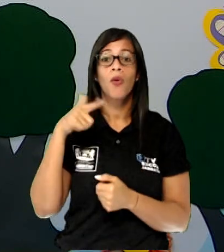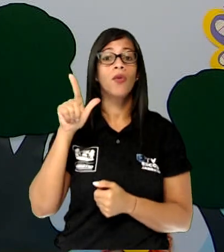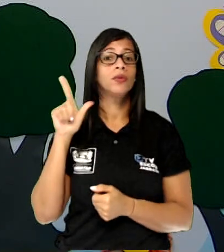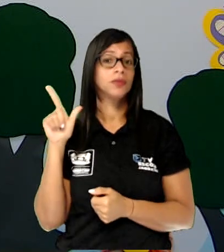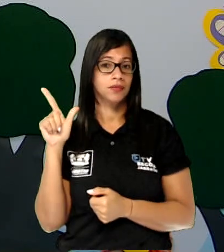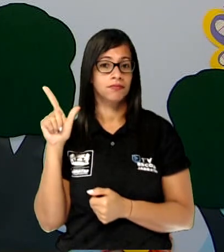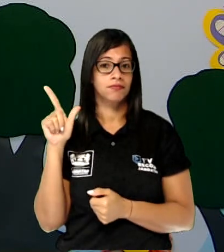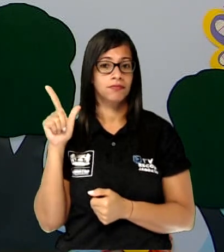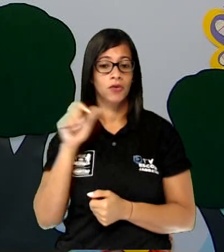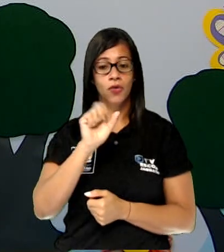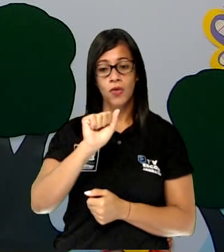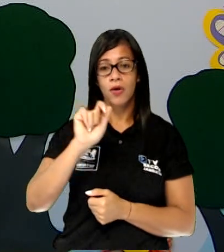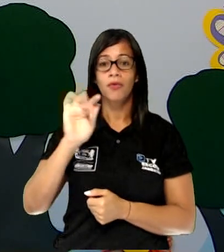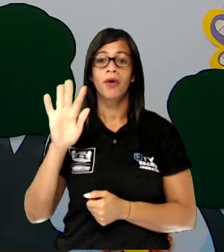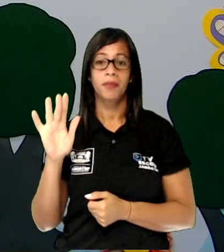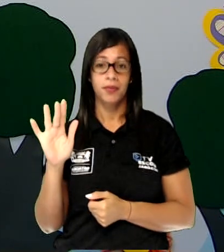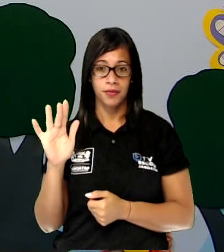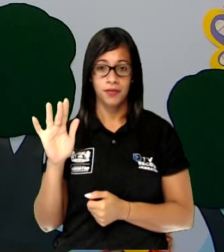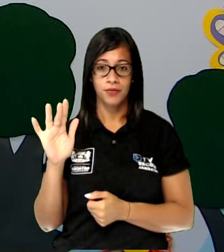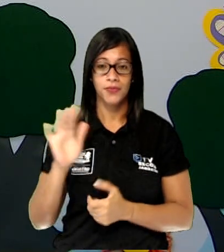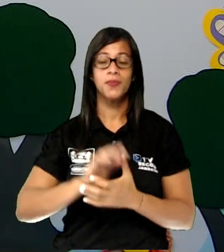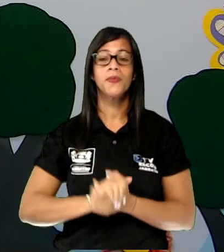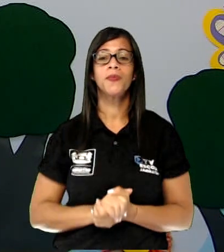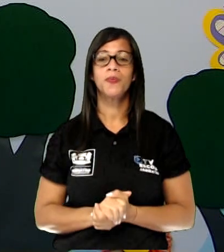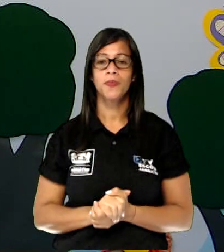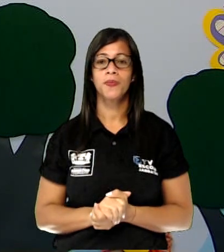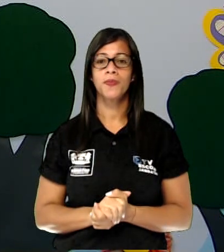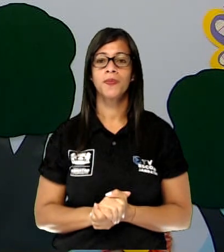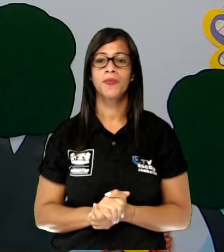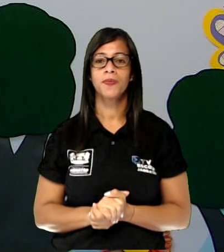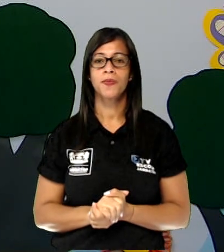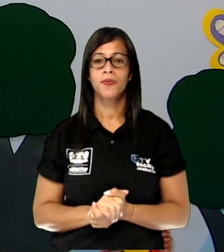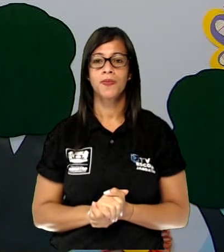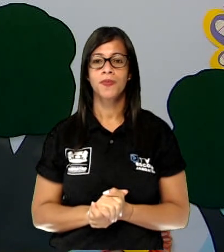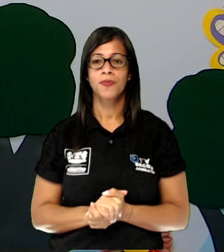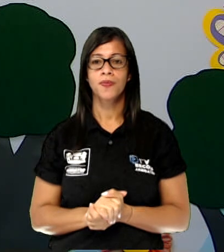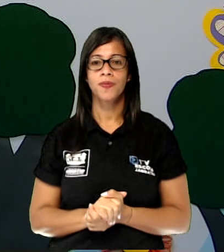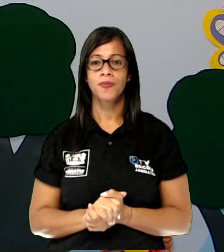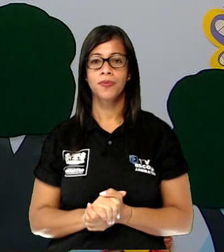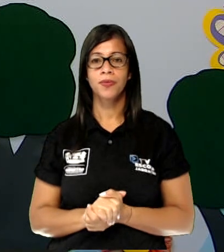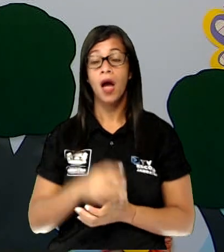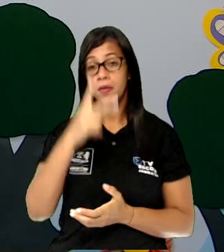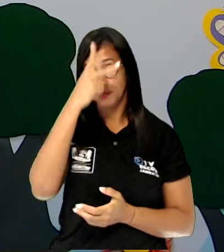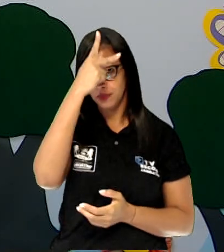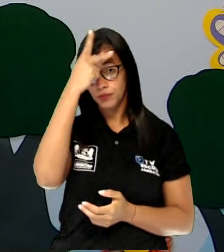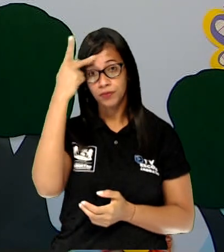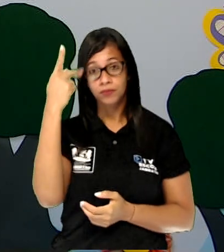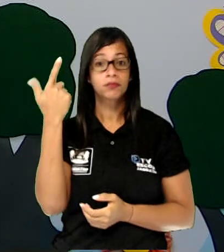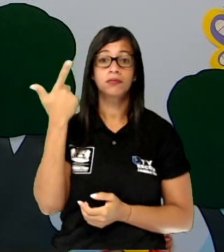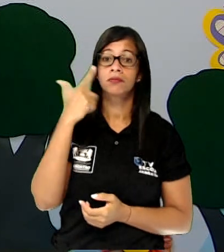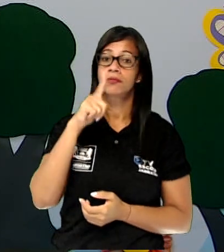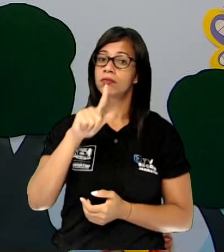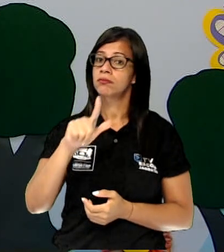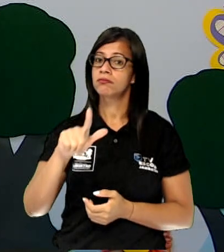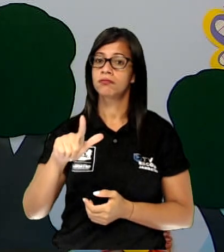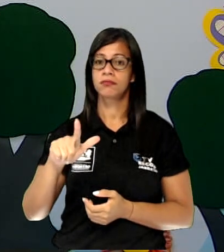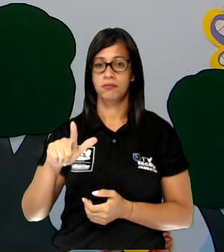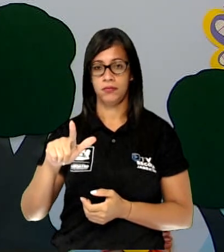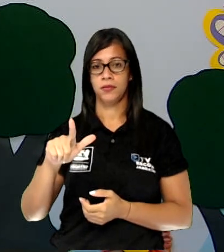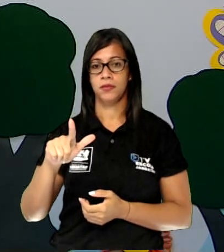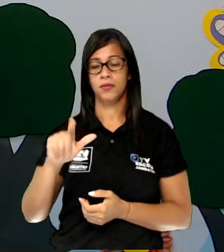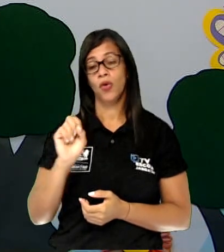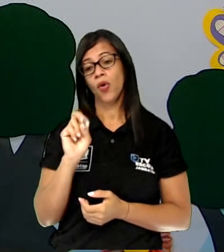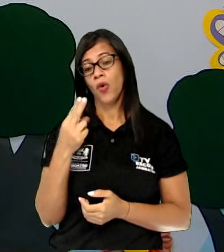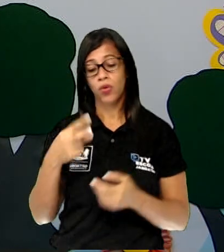caderno Turbine o Conhecimento. Quem não conseguiu adquirir esse caderno ou ainda não cortou as letrinhas, não tem problema.